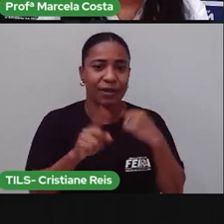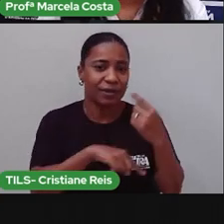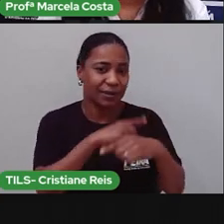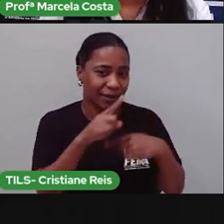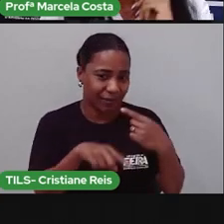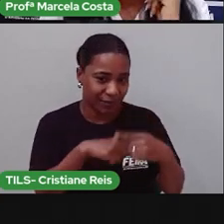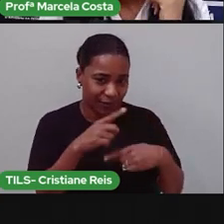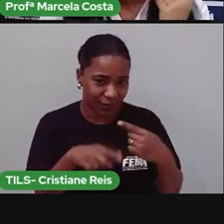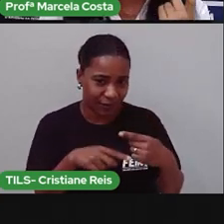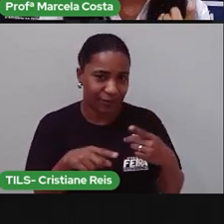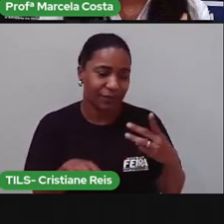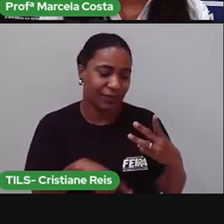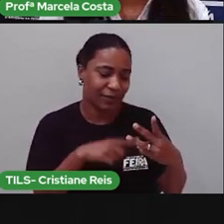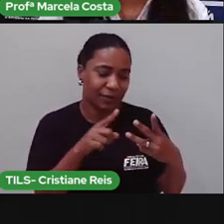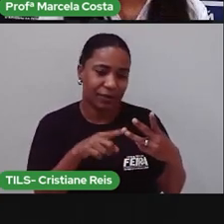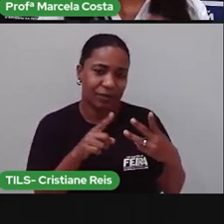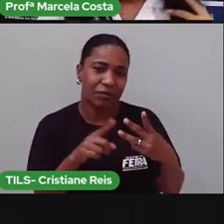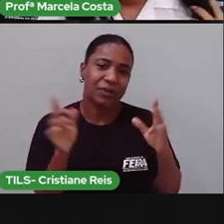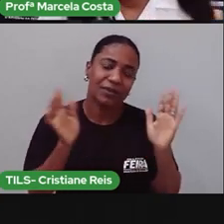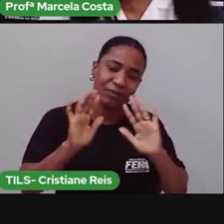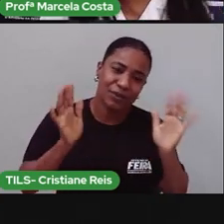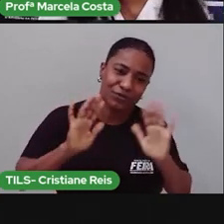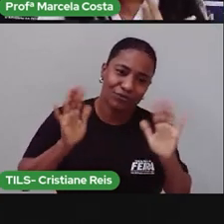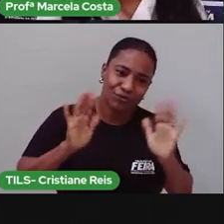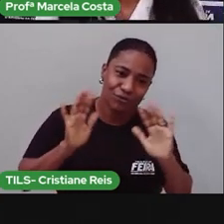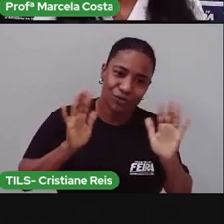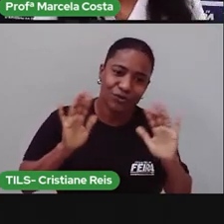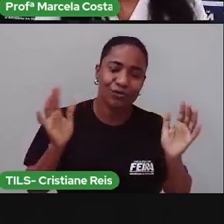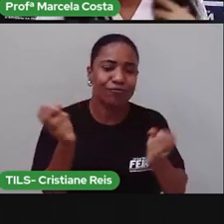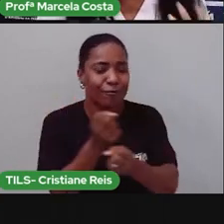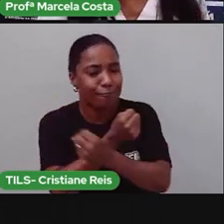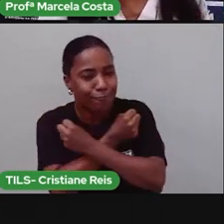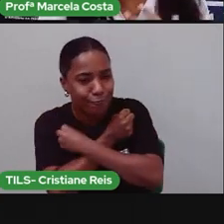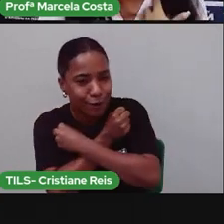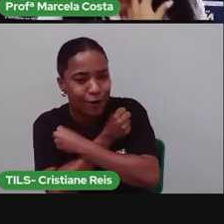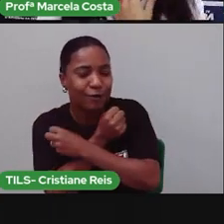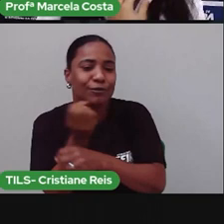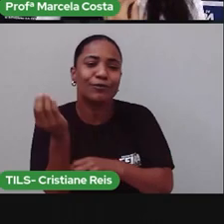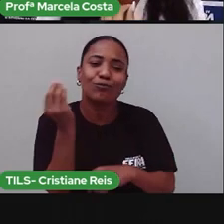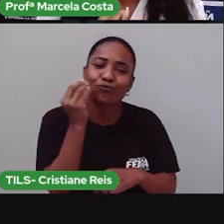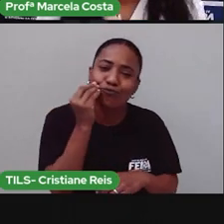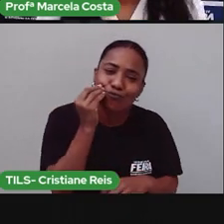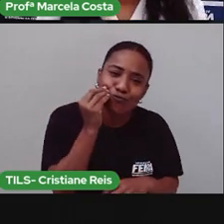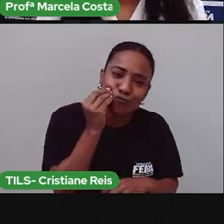escreve uma despedida, você pode colocar assim, abraço, beijo.